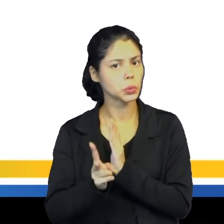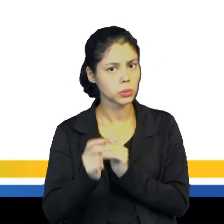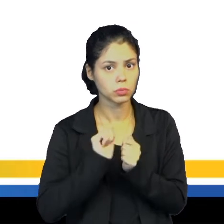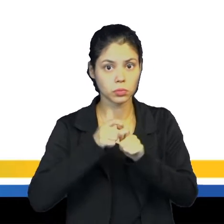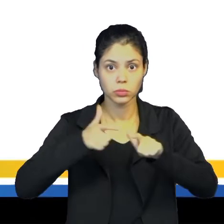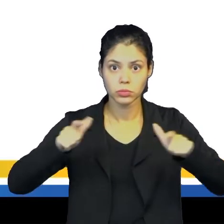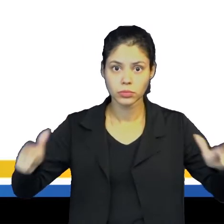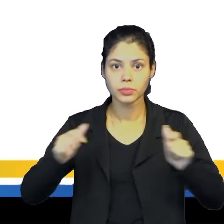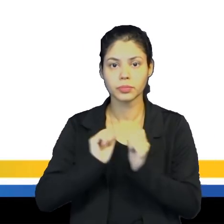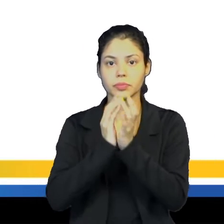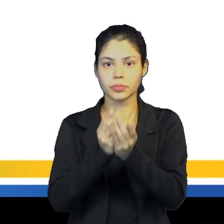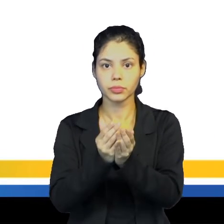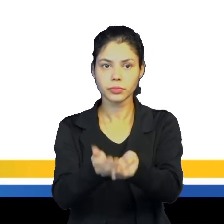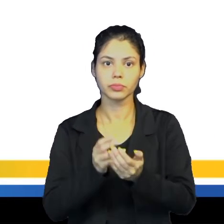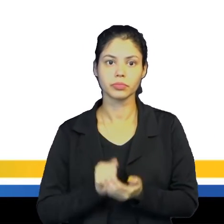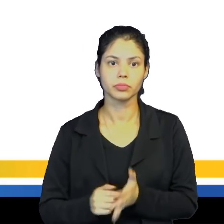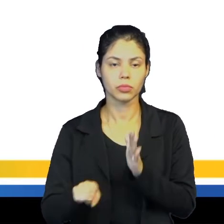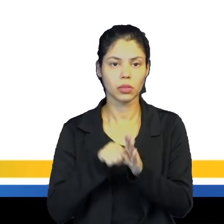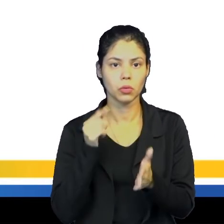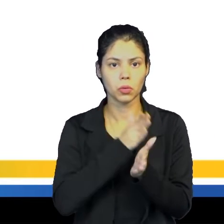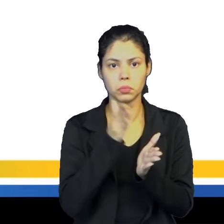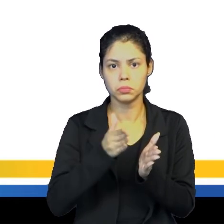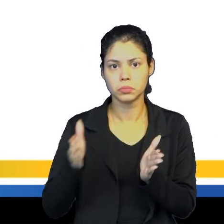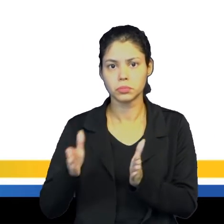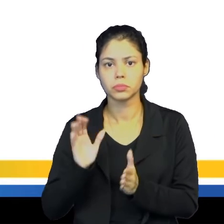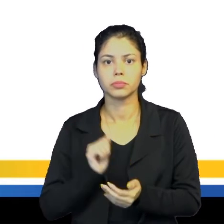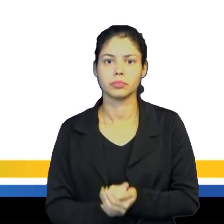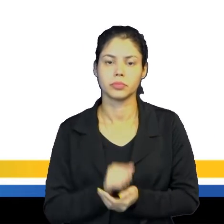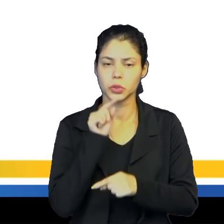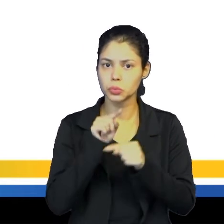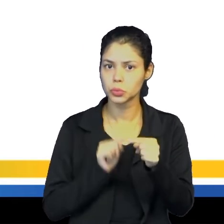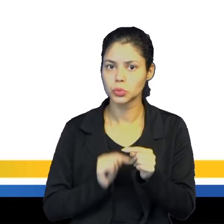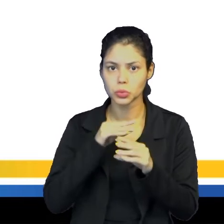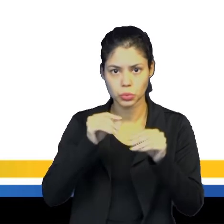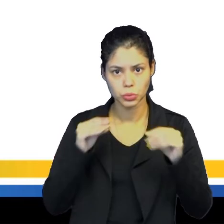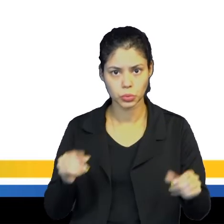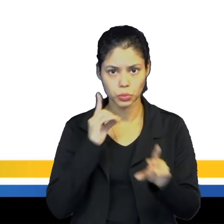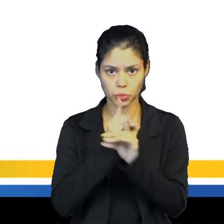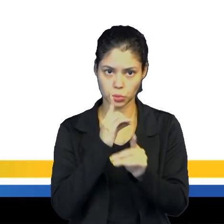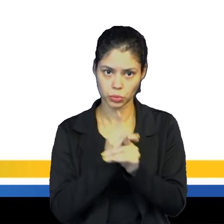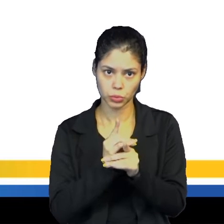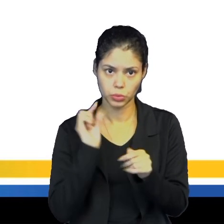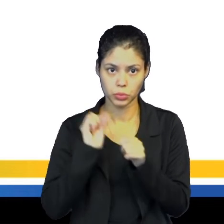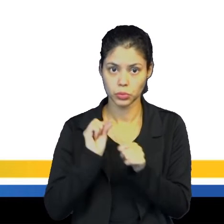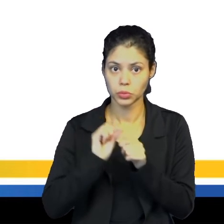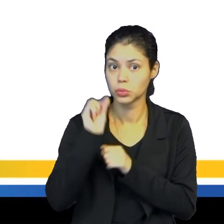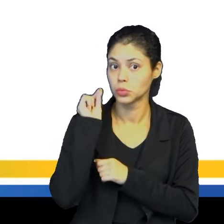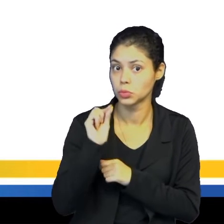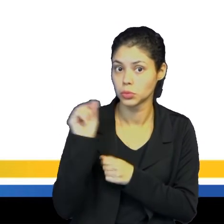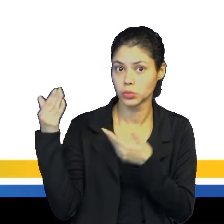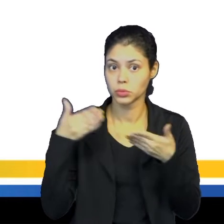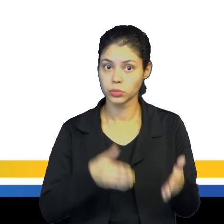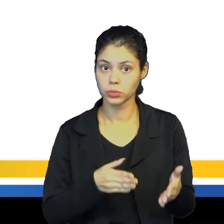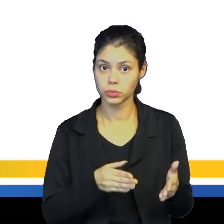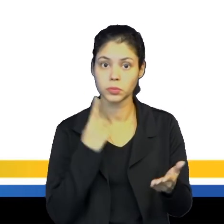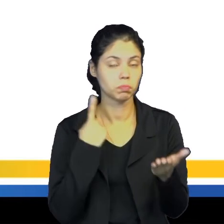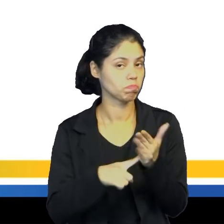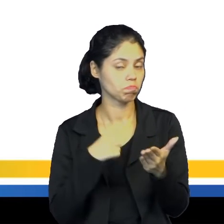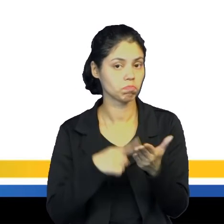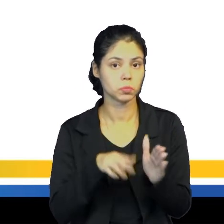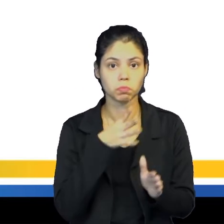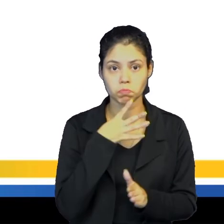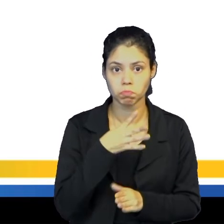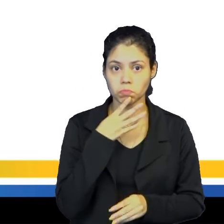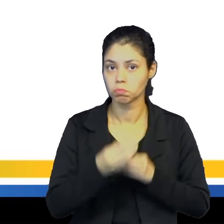expedição marítima. Uma série de negociações pela divisão das terras encontradas foram feitas e chegou-se a um acordo